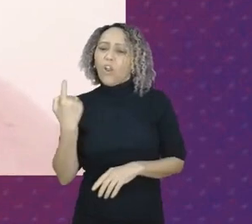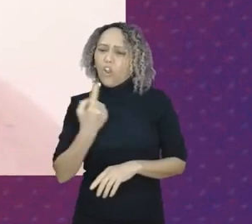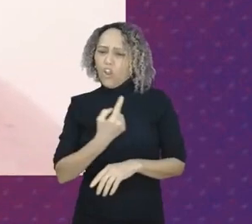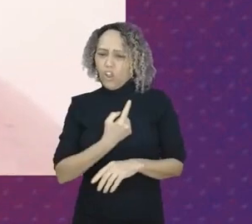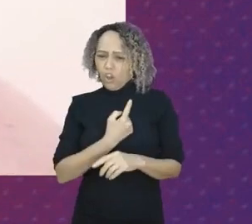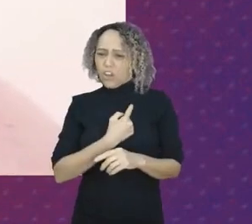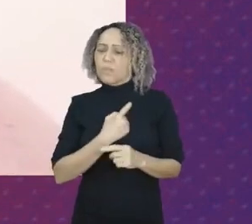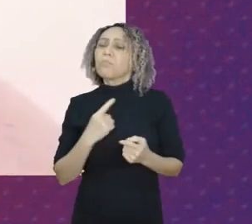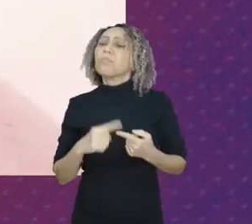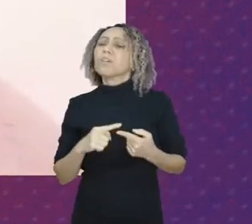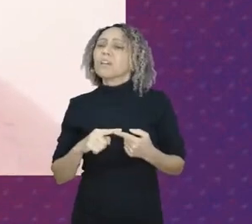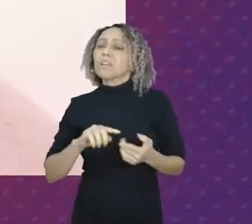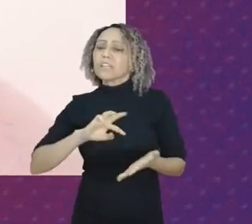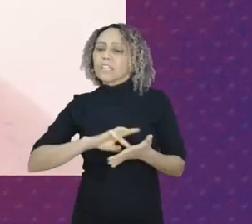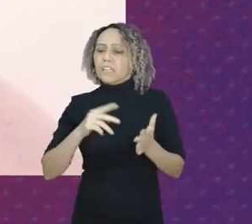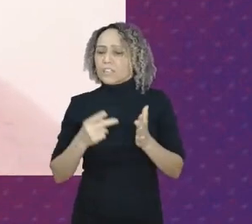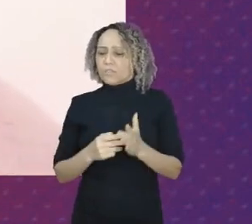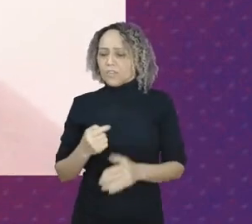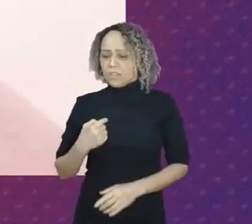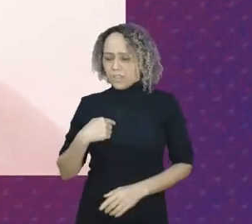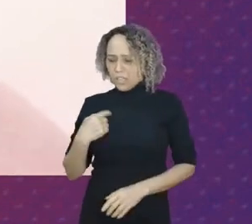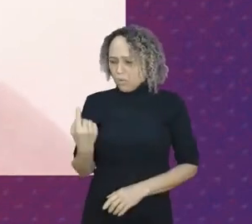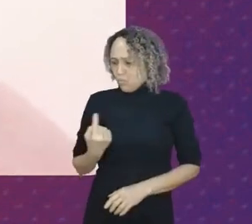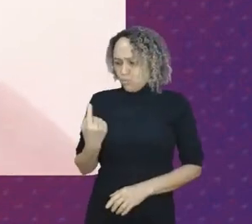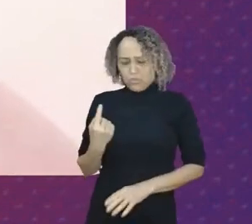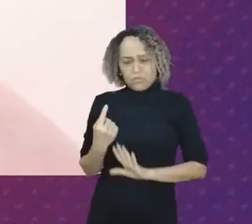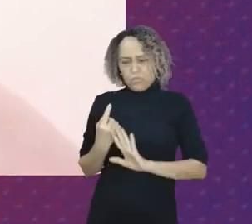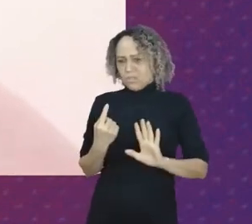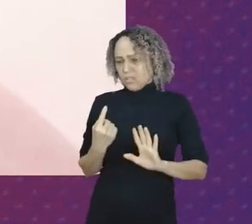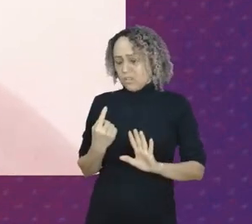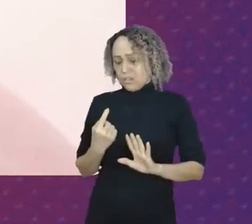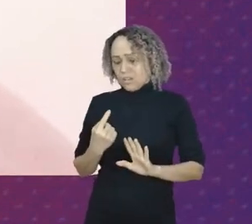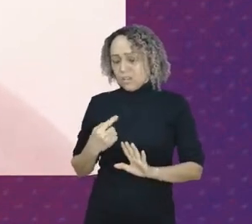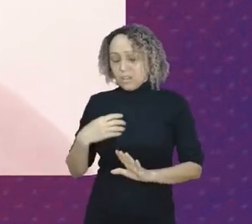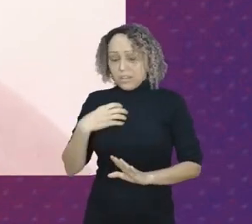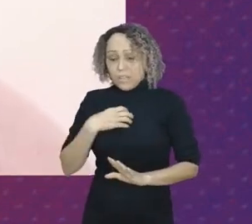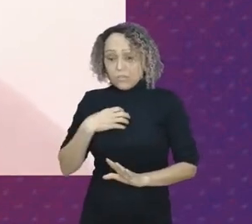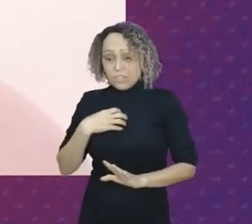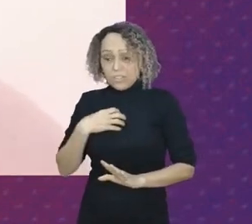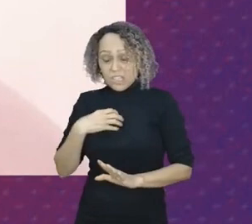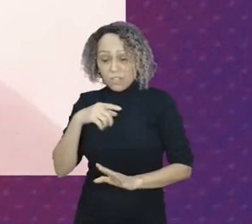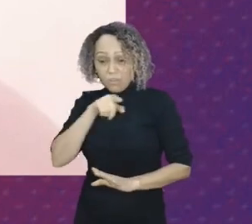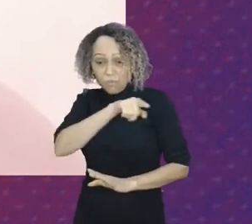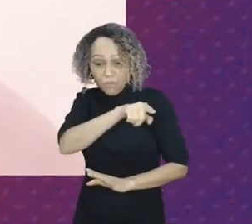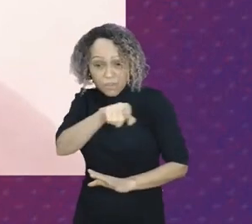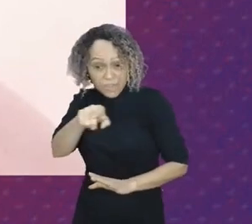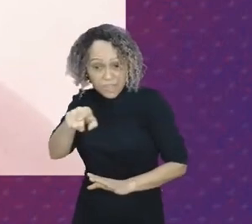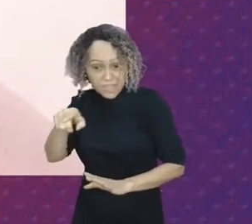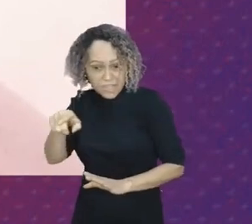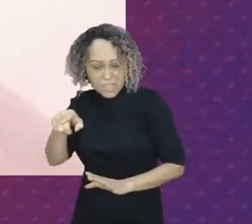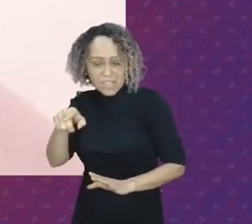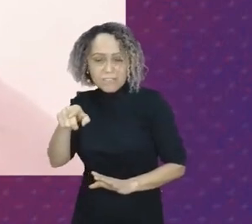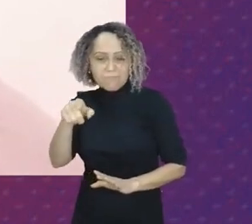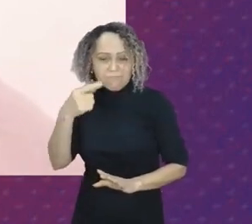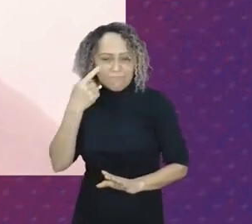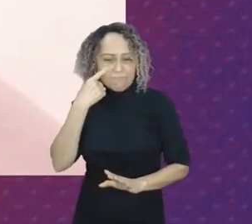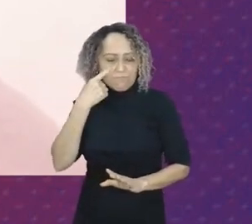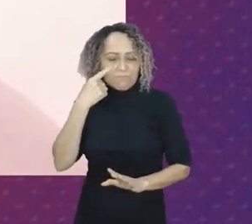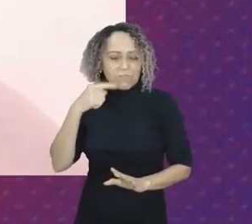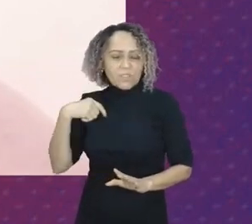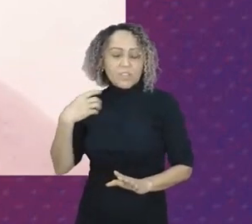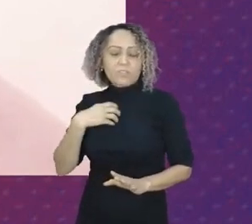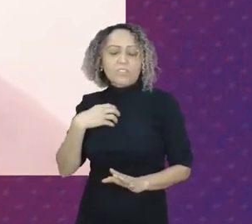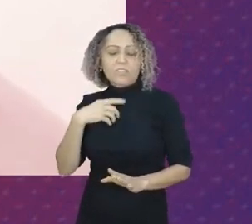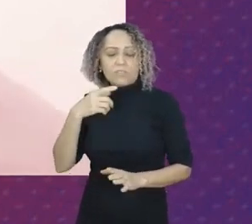só aqui eu sinto você aí e sentindo você aí eu também